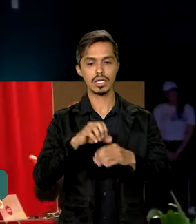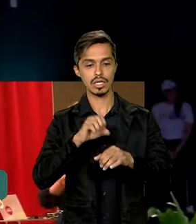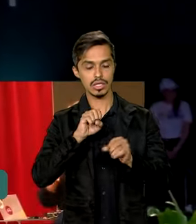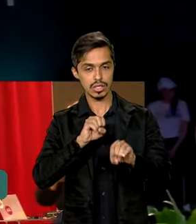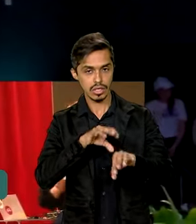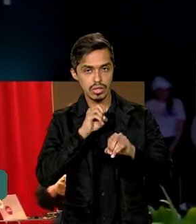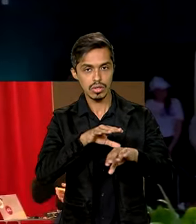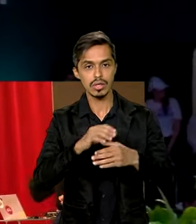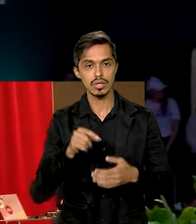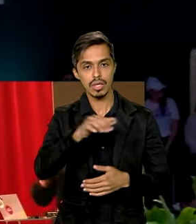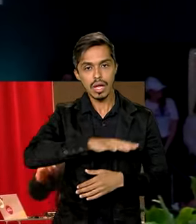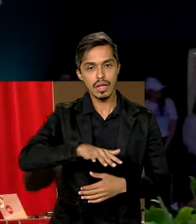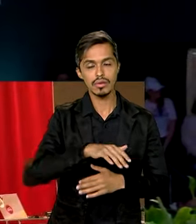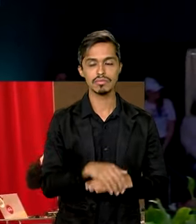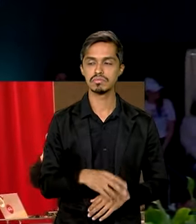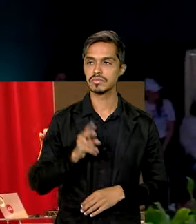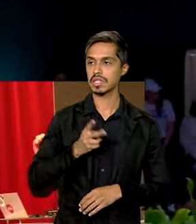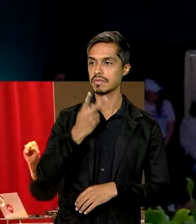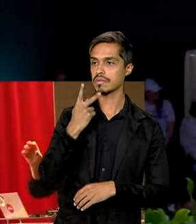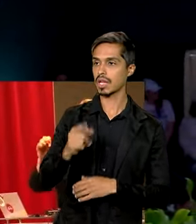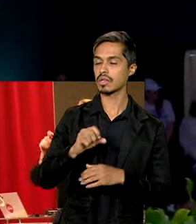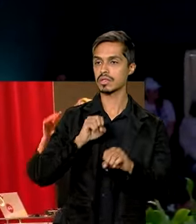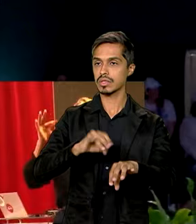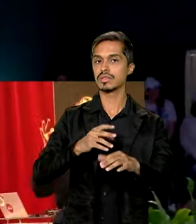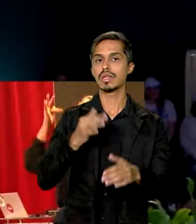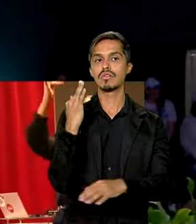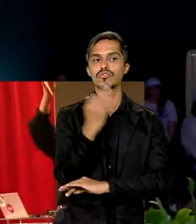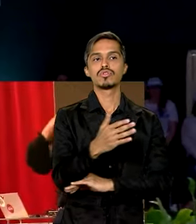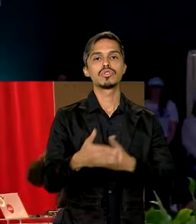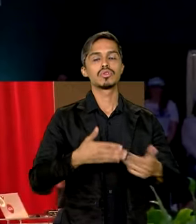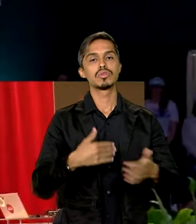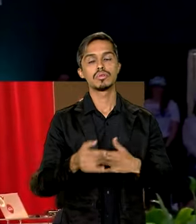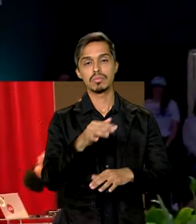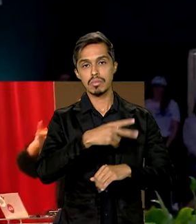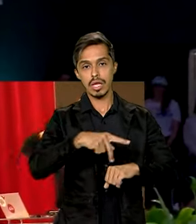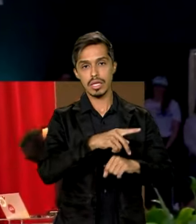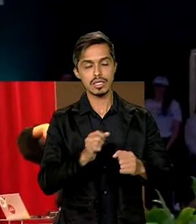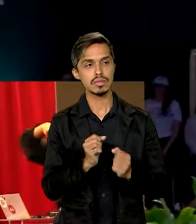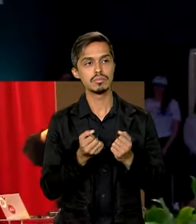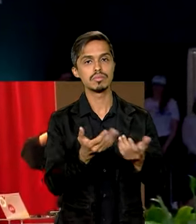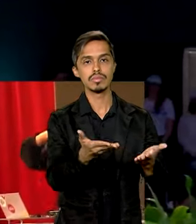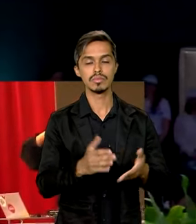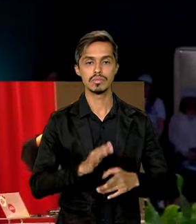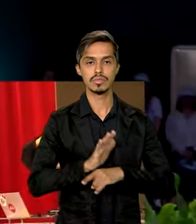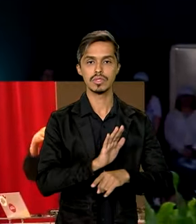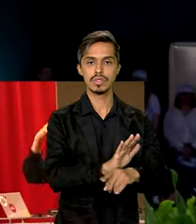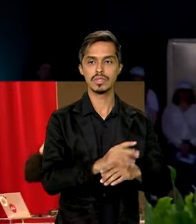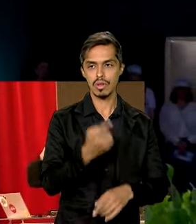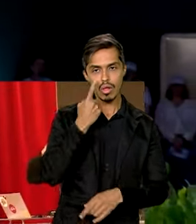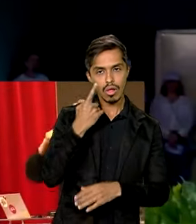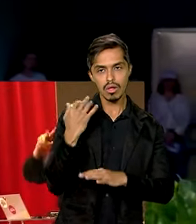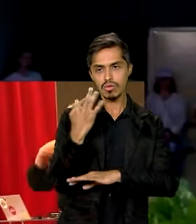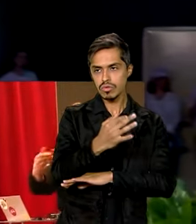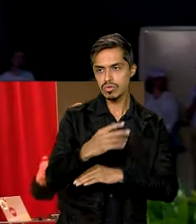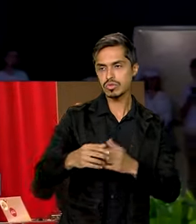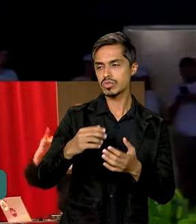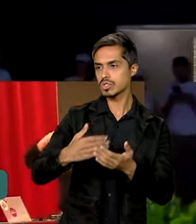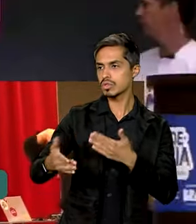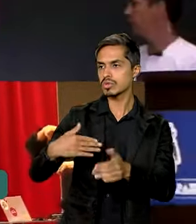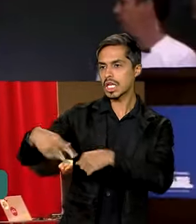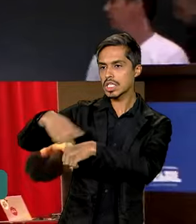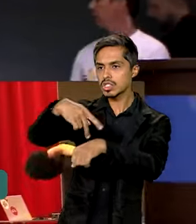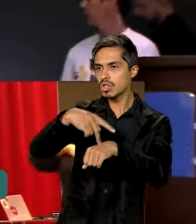digo que educação é o futuro de qualquer país. Se a gente for olhar a história de qualquer país do mundo,